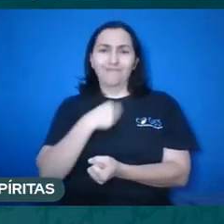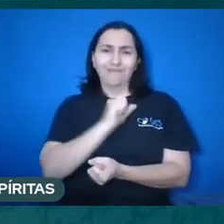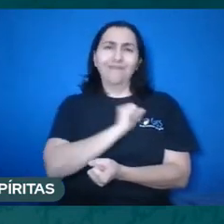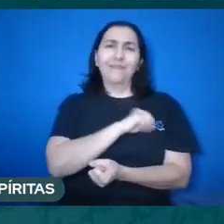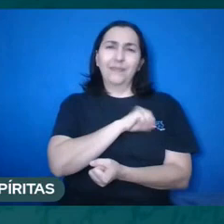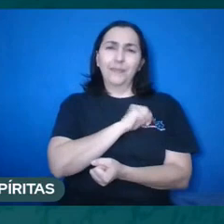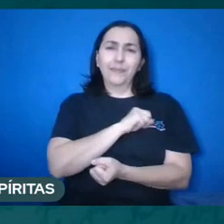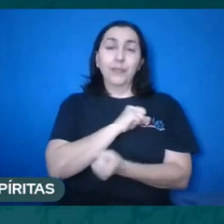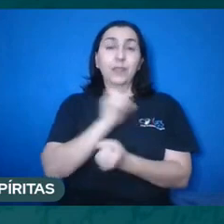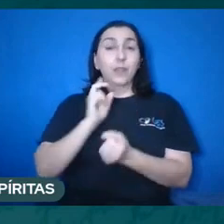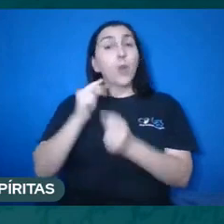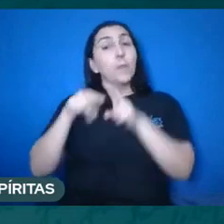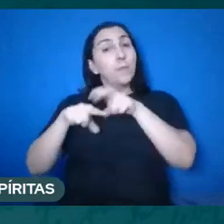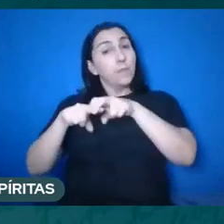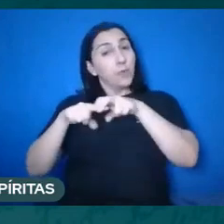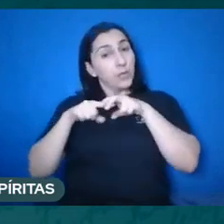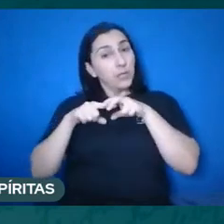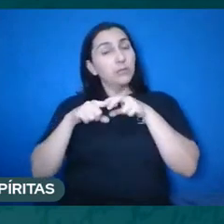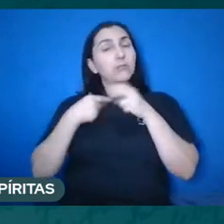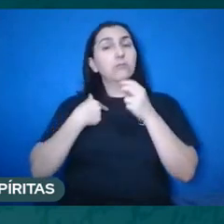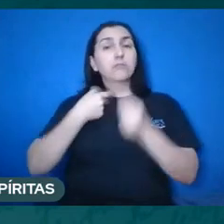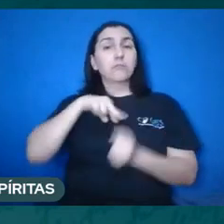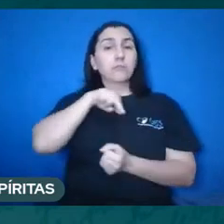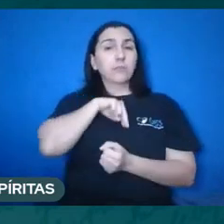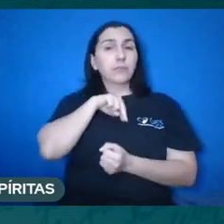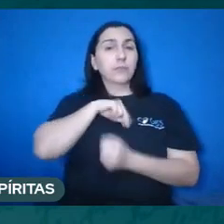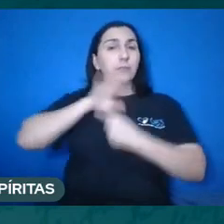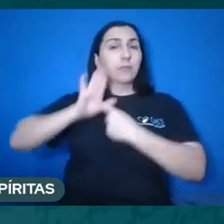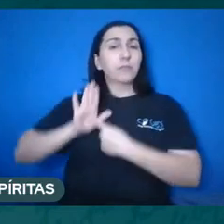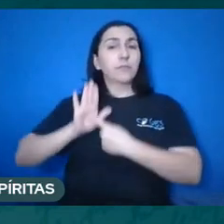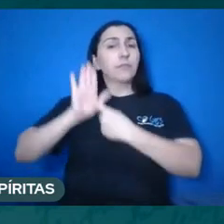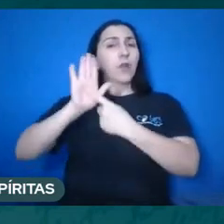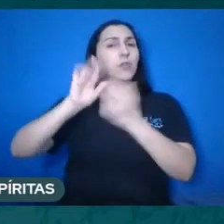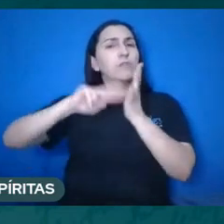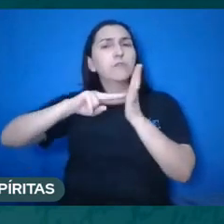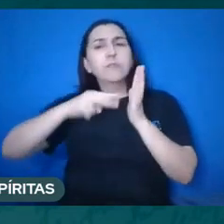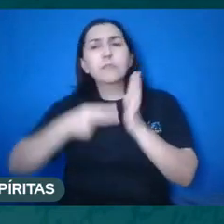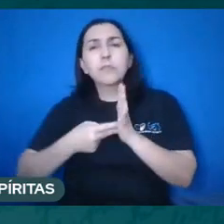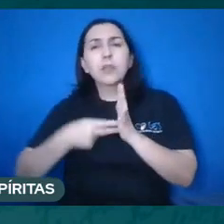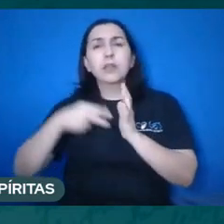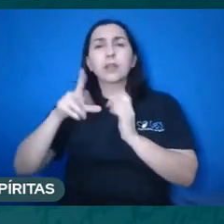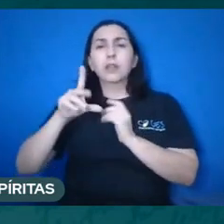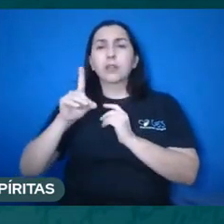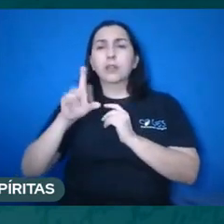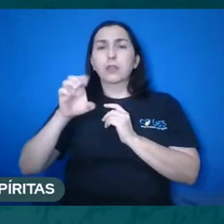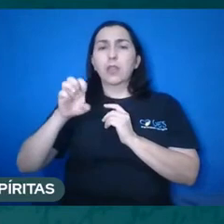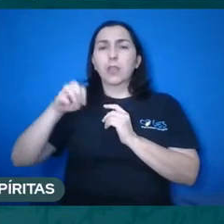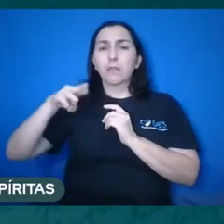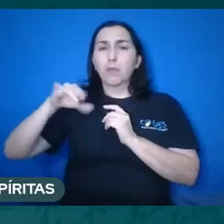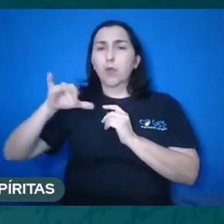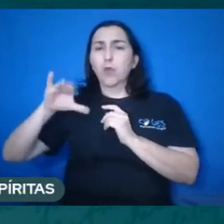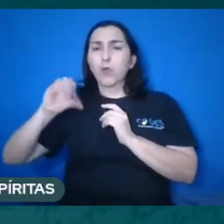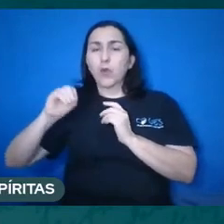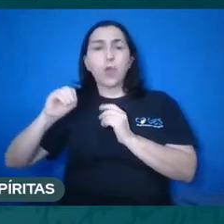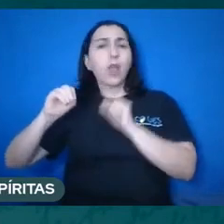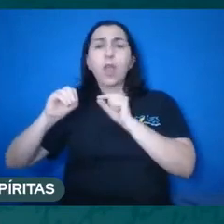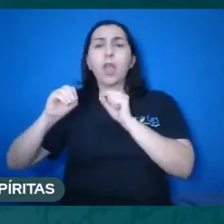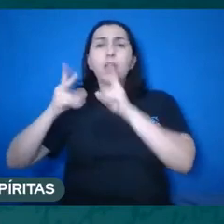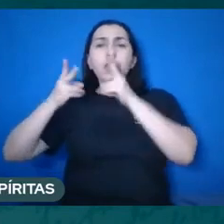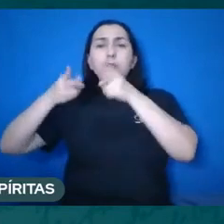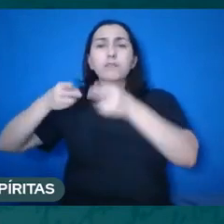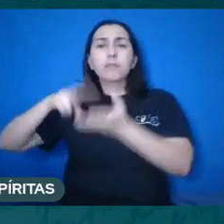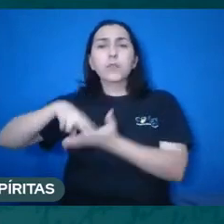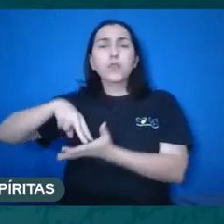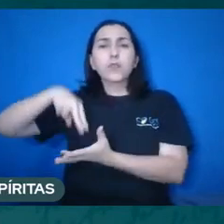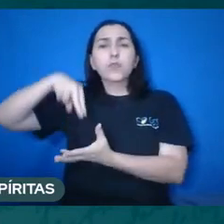Daimon em Sócrates, em Platão, que seria justamente o gênio, o espírito que nos orientaria para o bem.